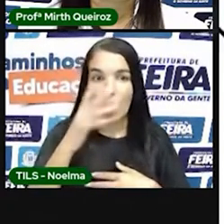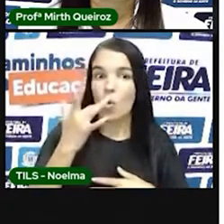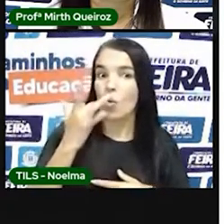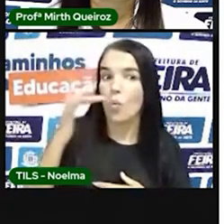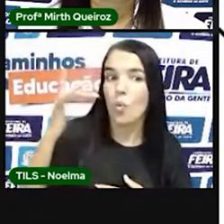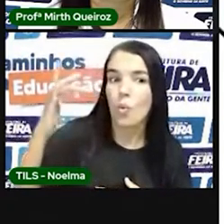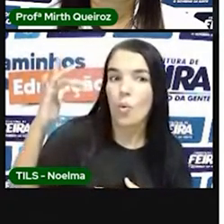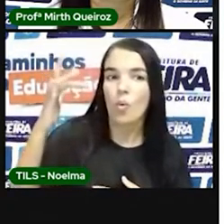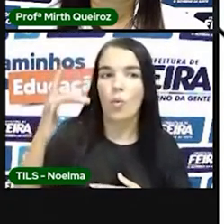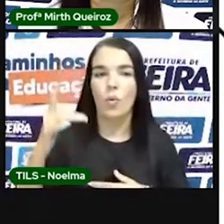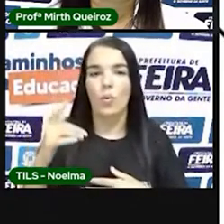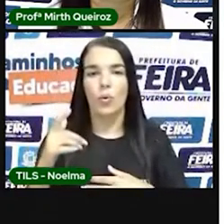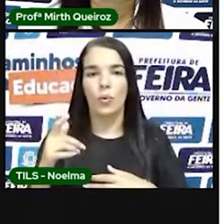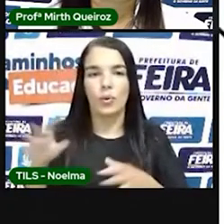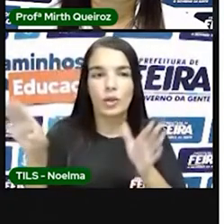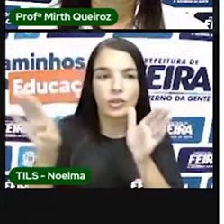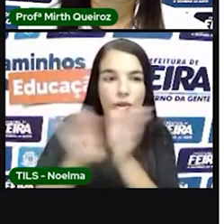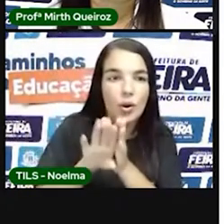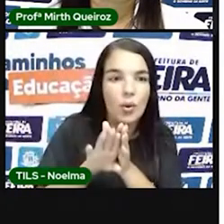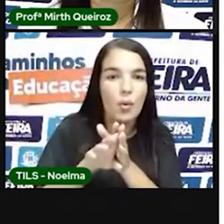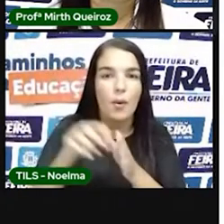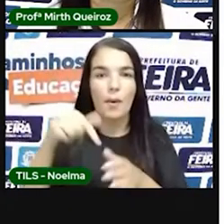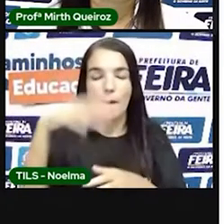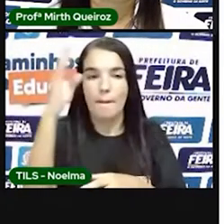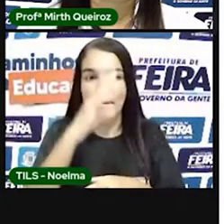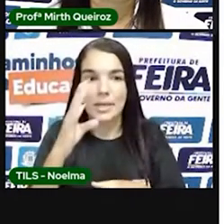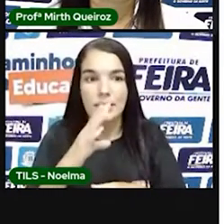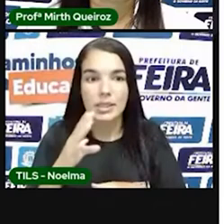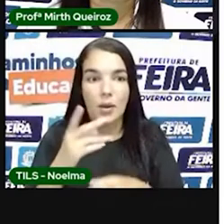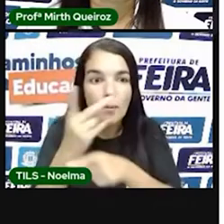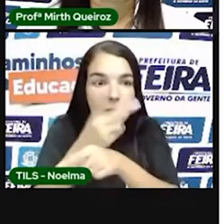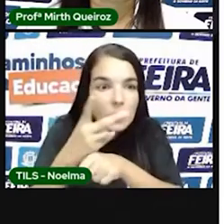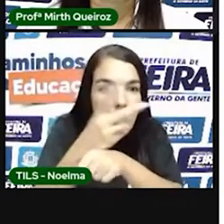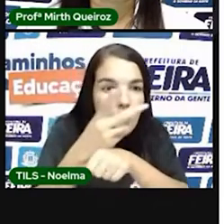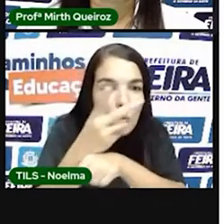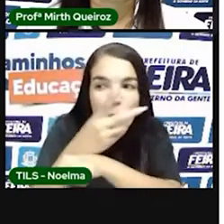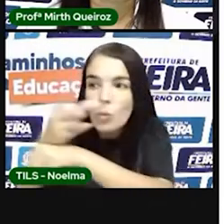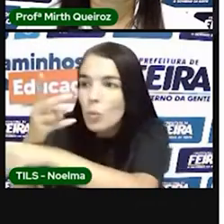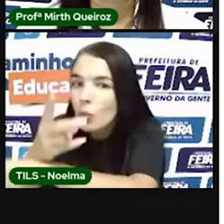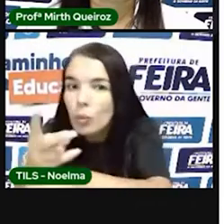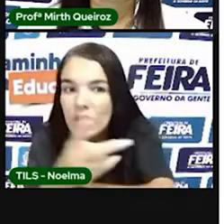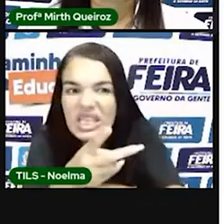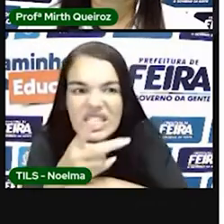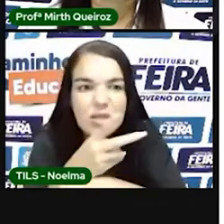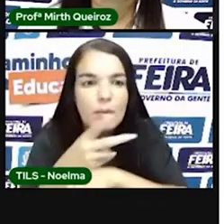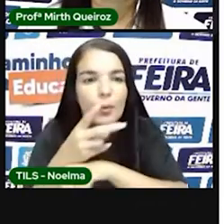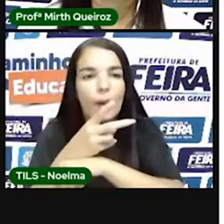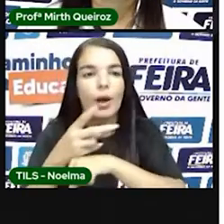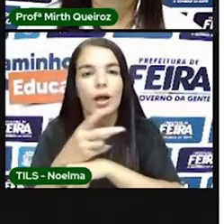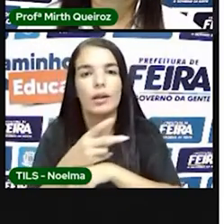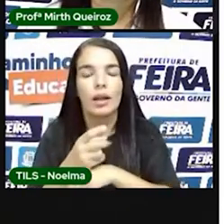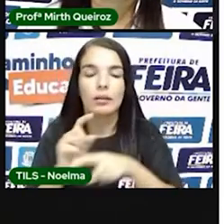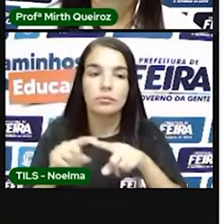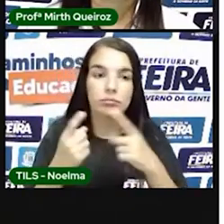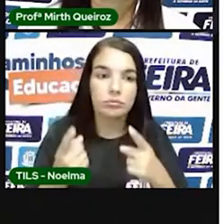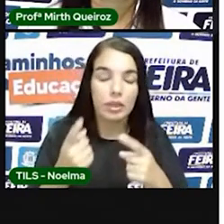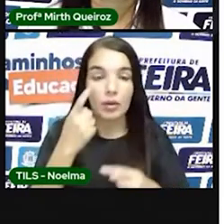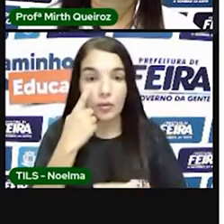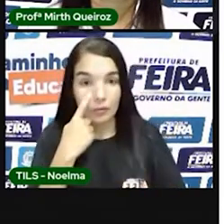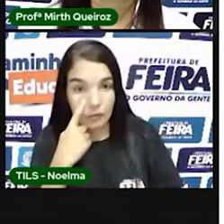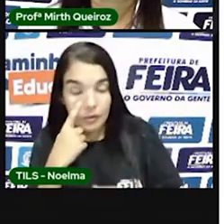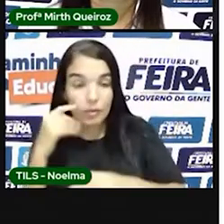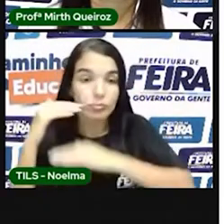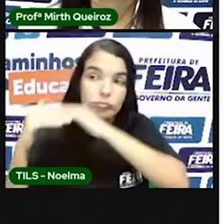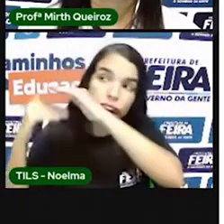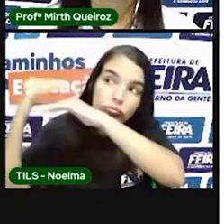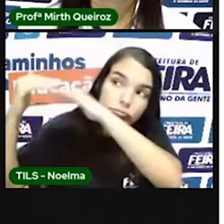Gerais, ocorre um aumento demográfico na região sudeste. Portugal começa a explorar cada vez mais os brasileiros, e isso desencadeia